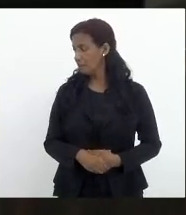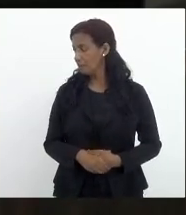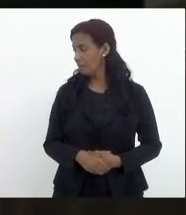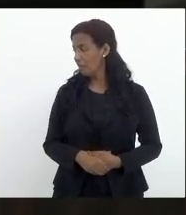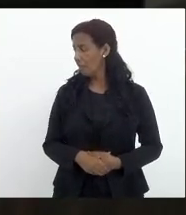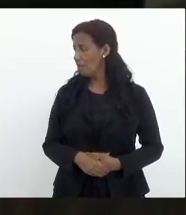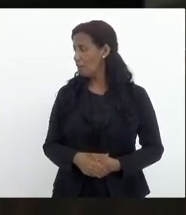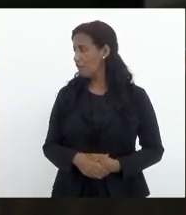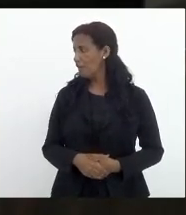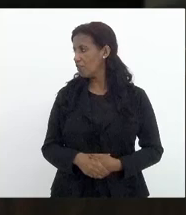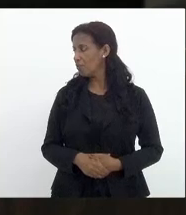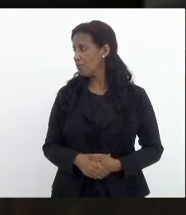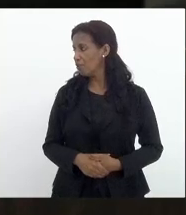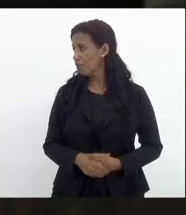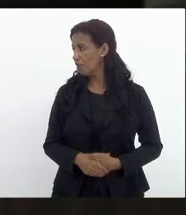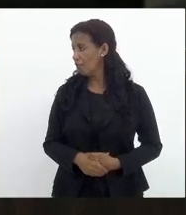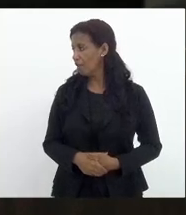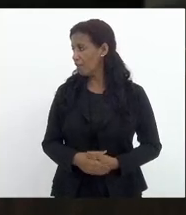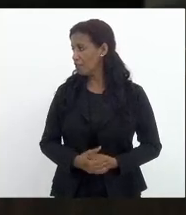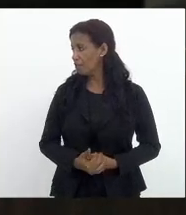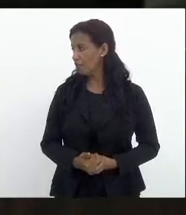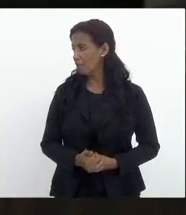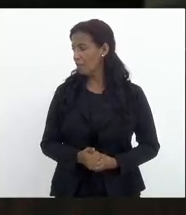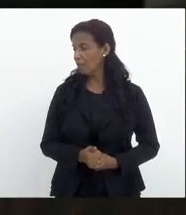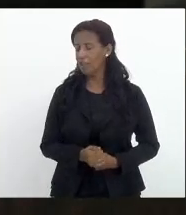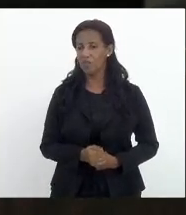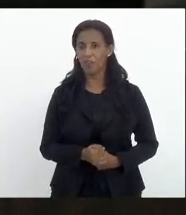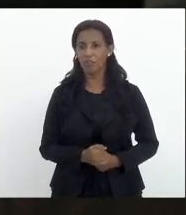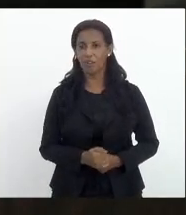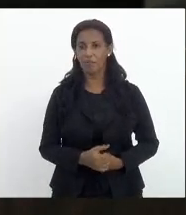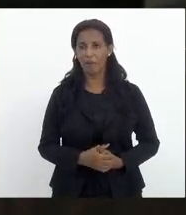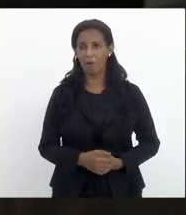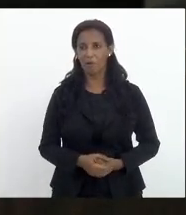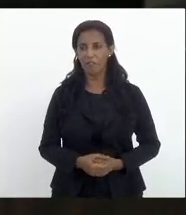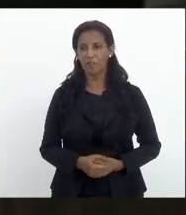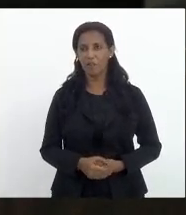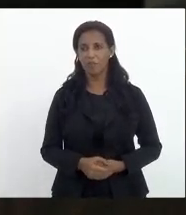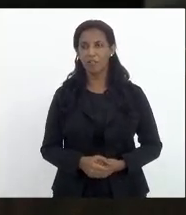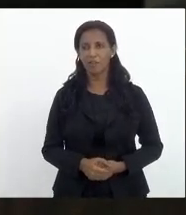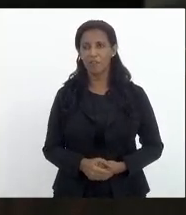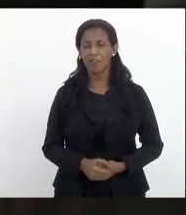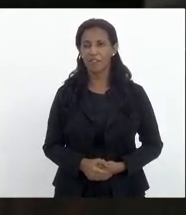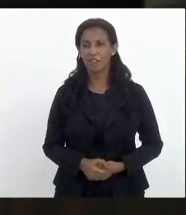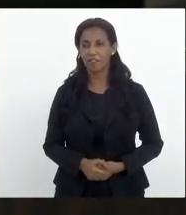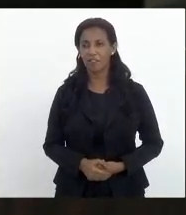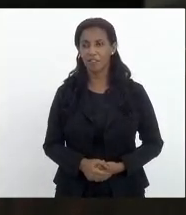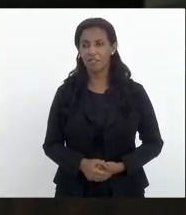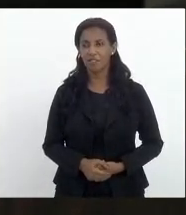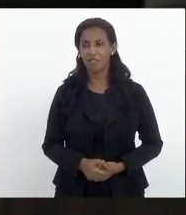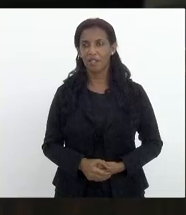Bem, eu queria chamar a atenção de vossas excelências. Pediria atenção